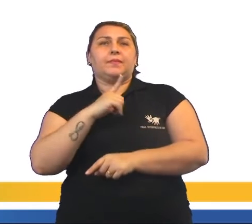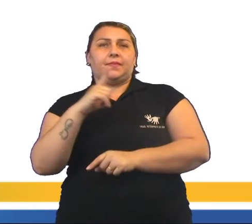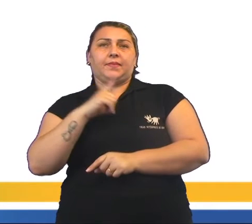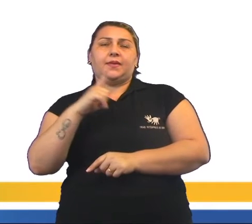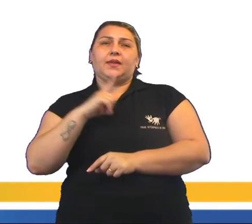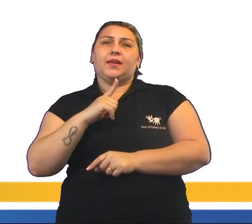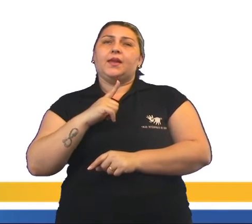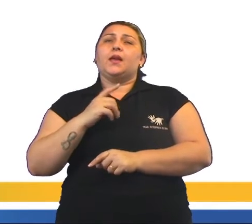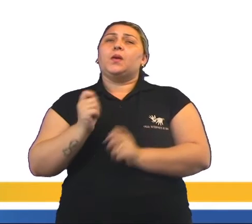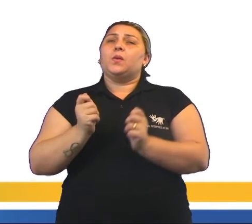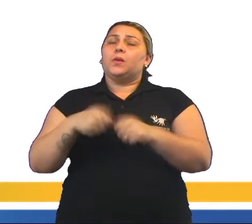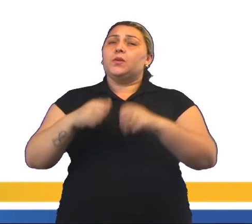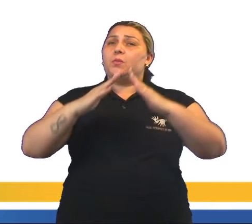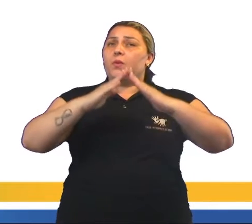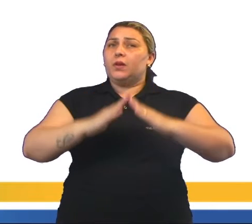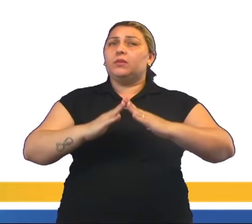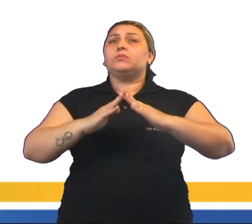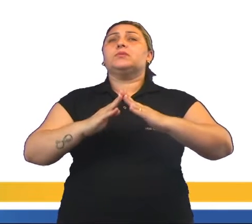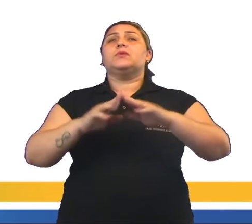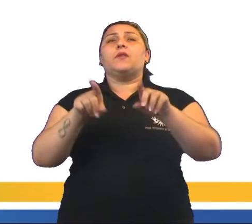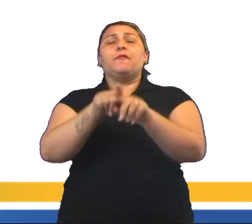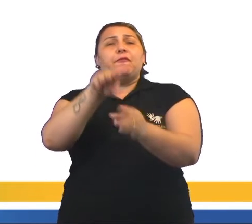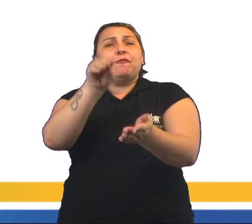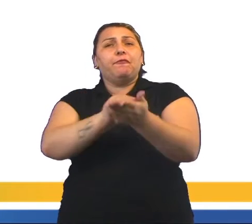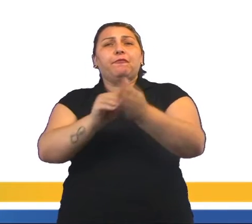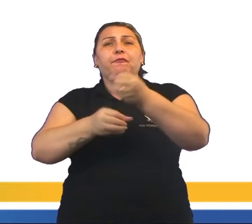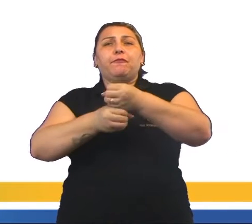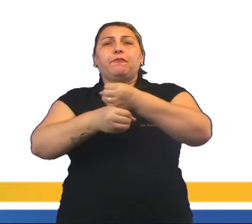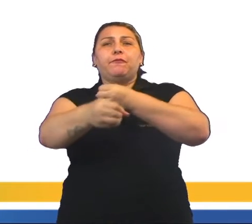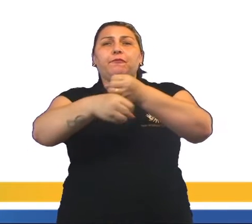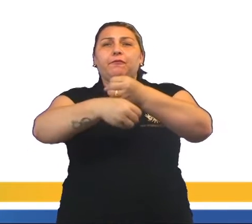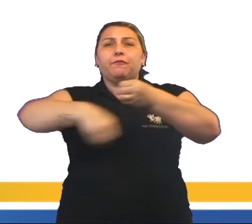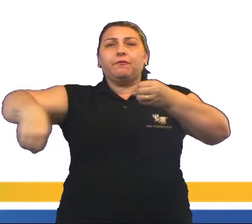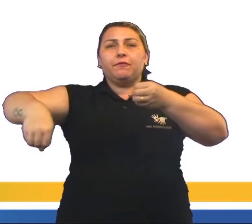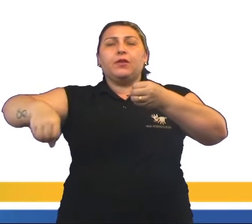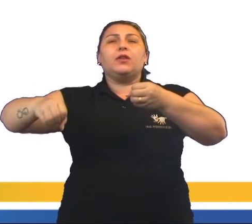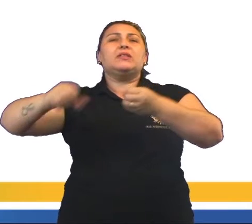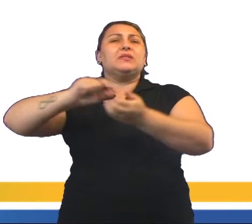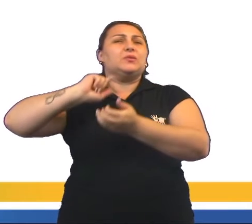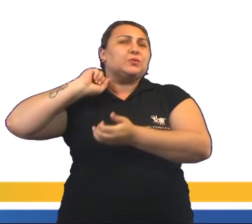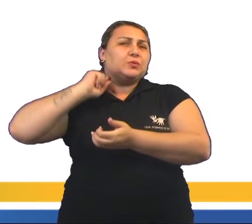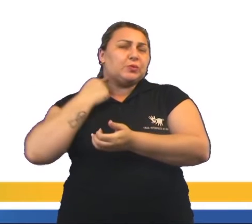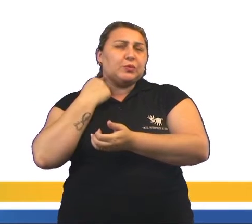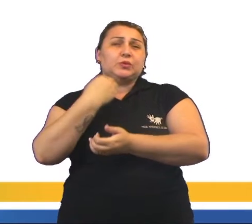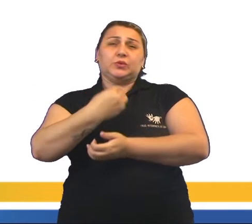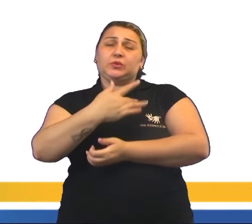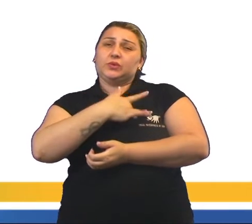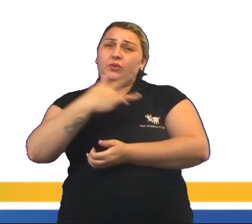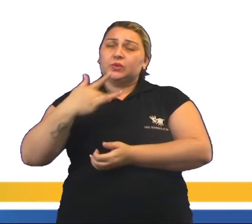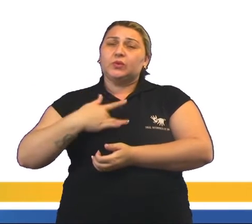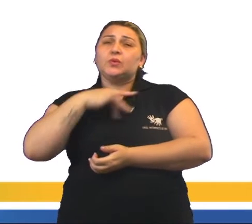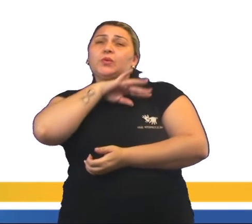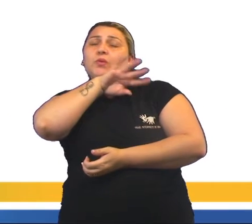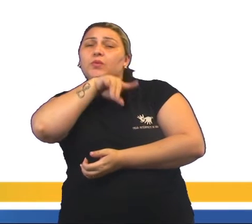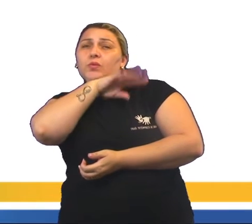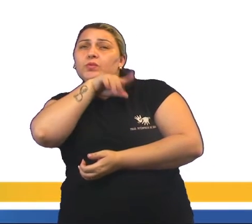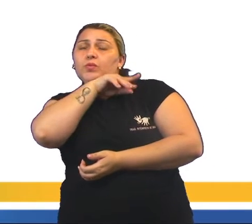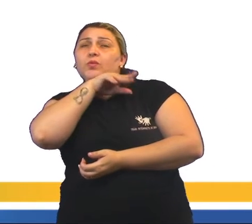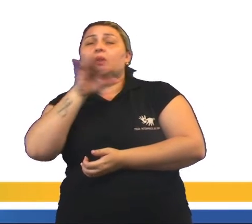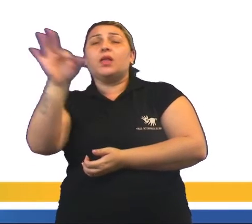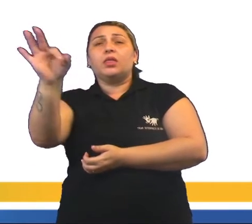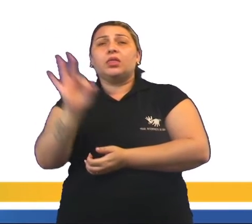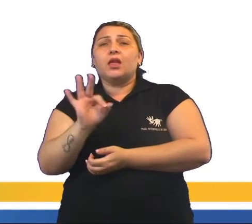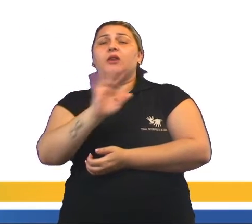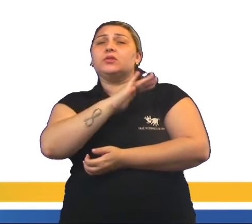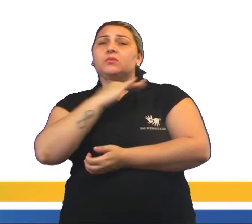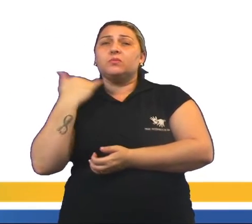más condições de moradia, falta de saneamento básico, saúde precária, alta taxa